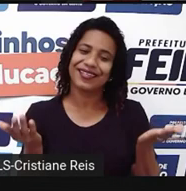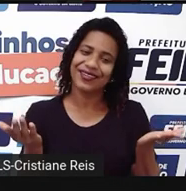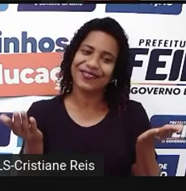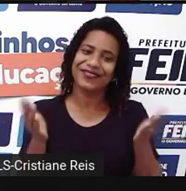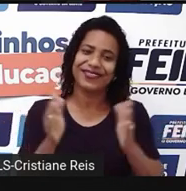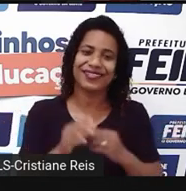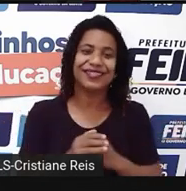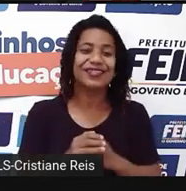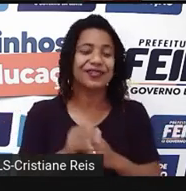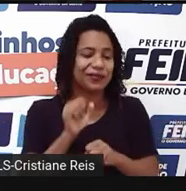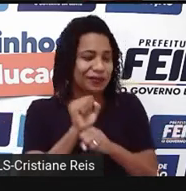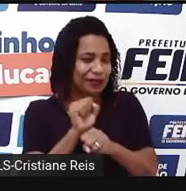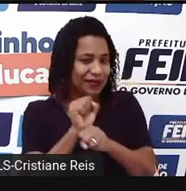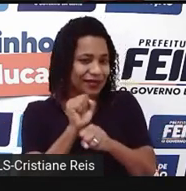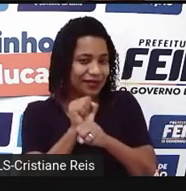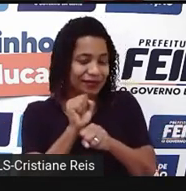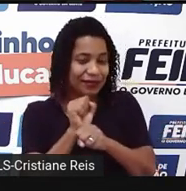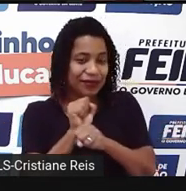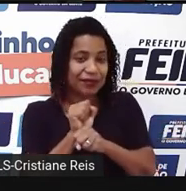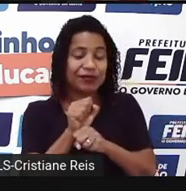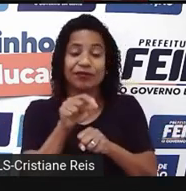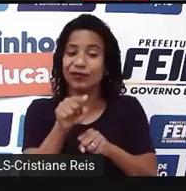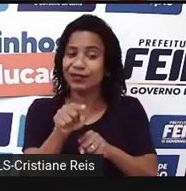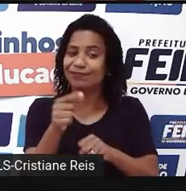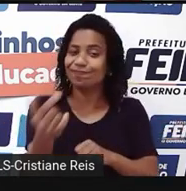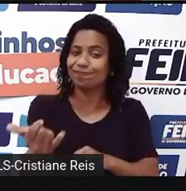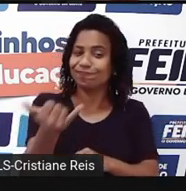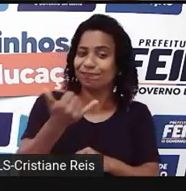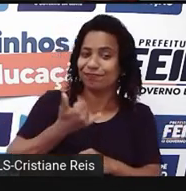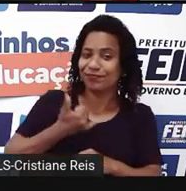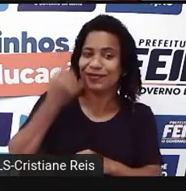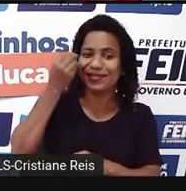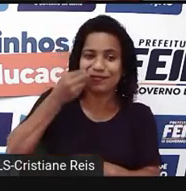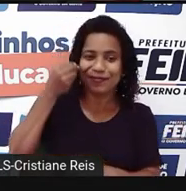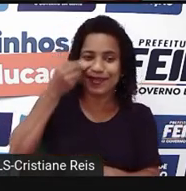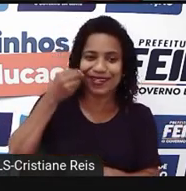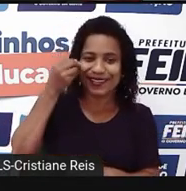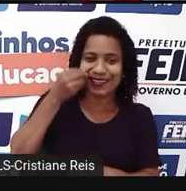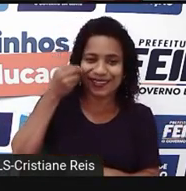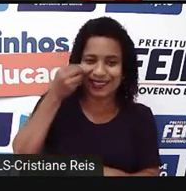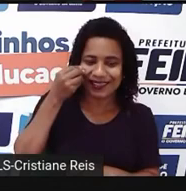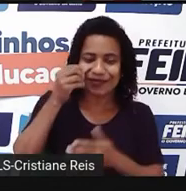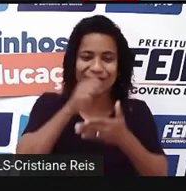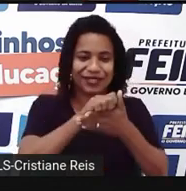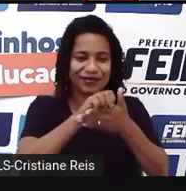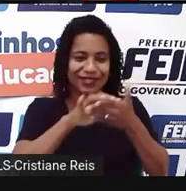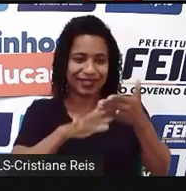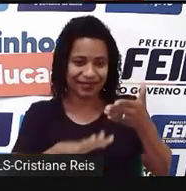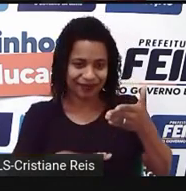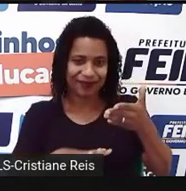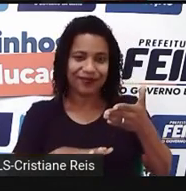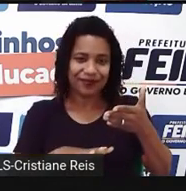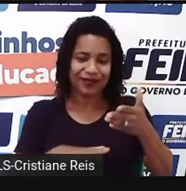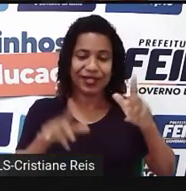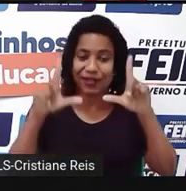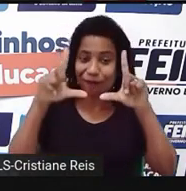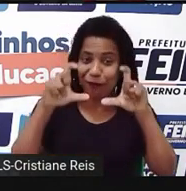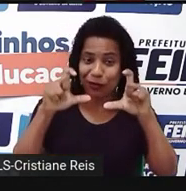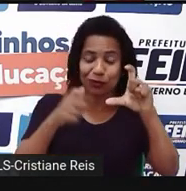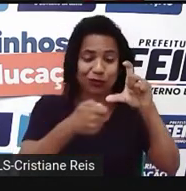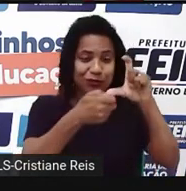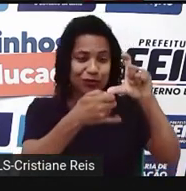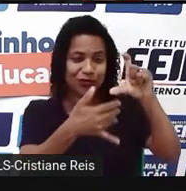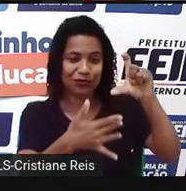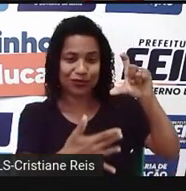então, esperando que você me conte a sua experiência com essa atividade da fotoreportagem